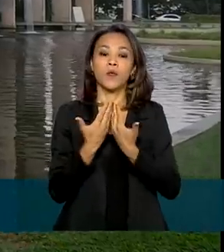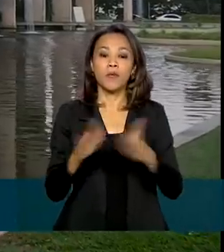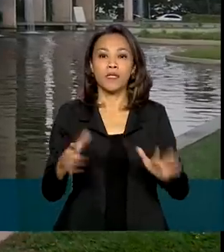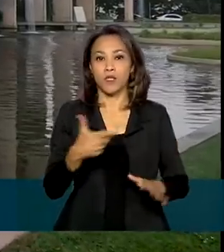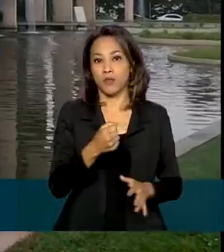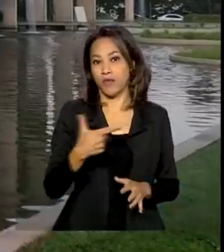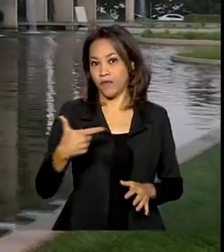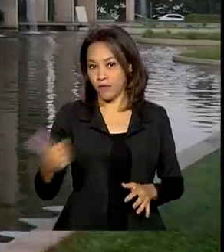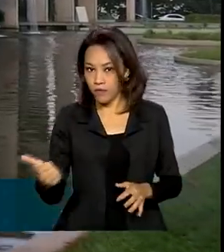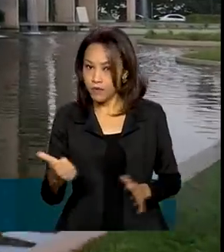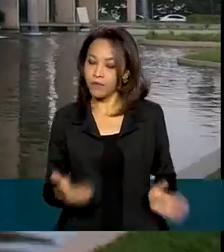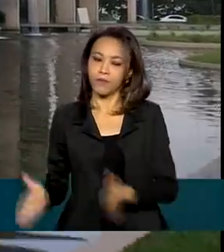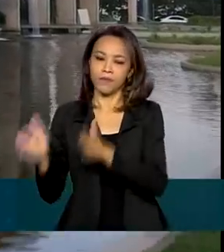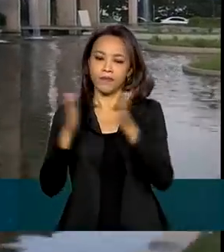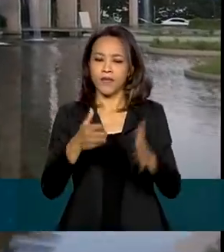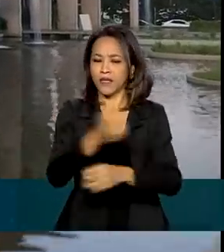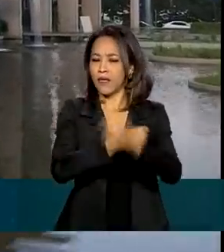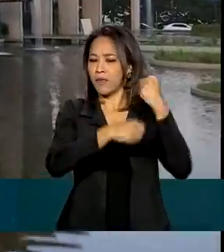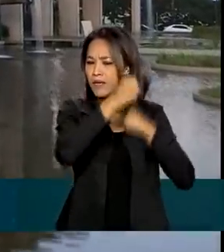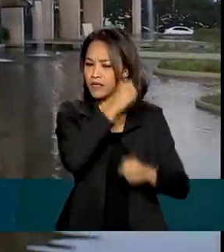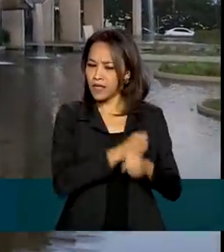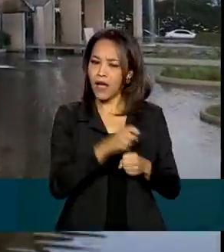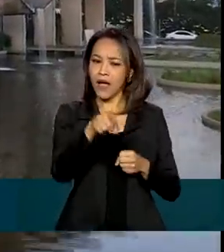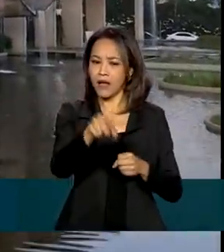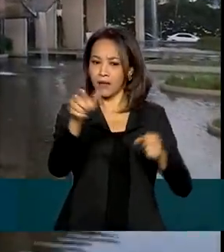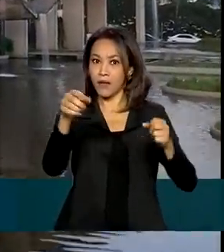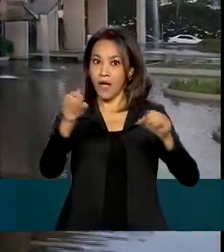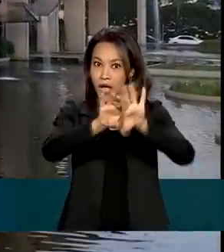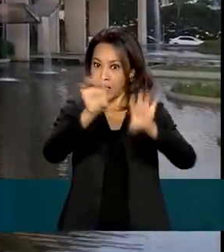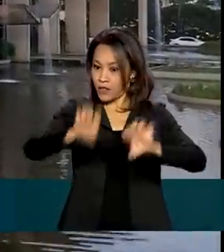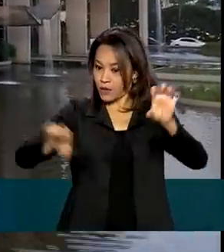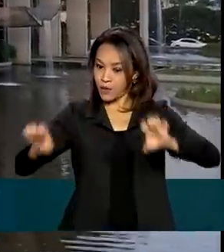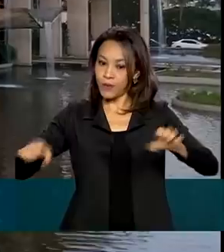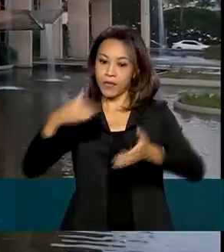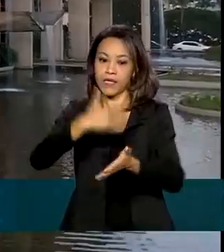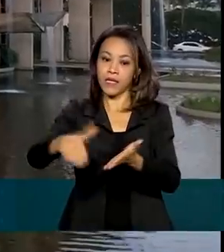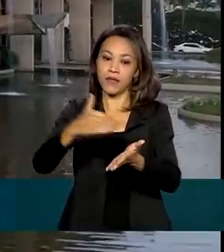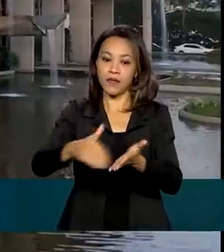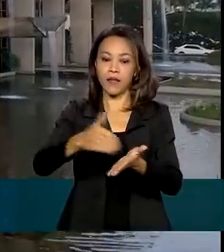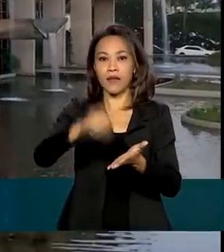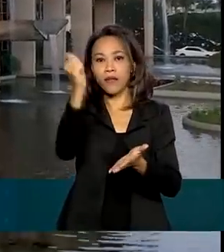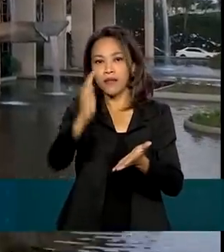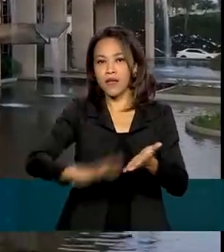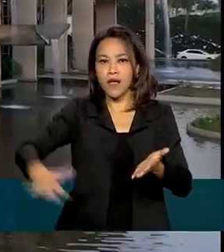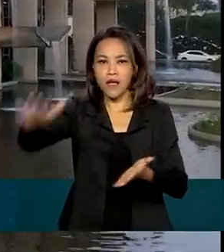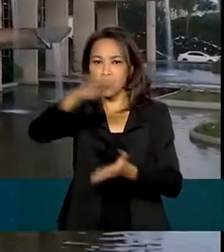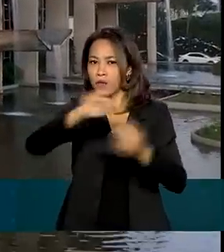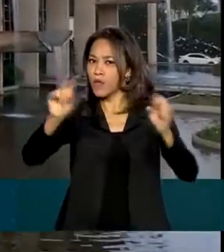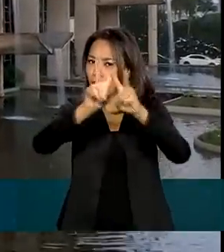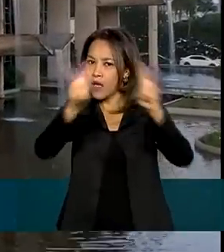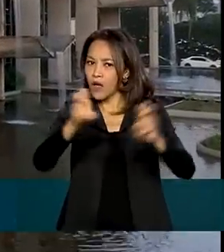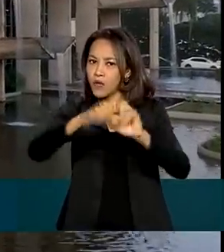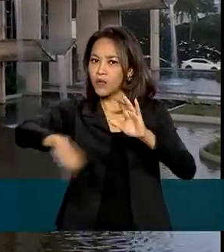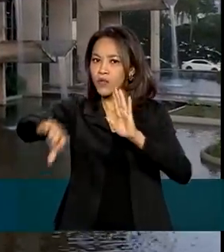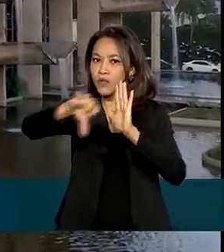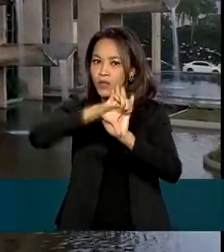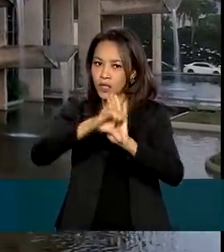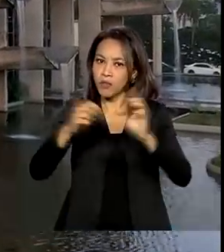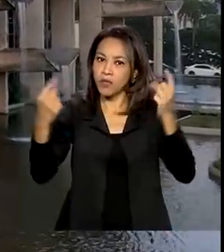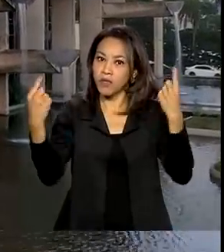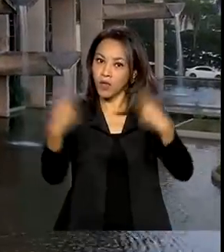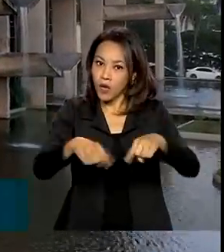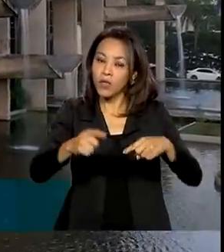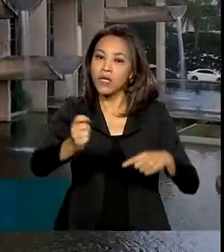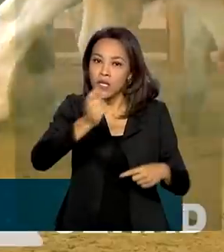Desde o ano passado, a estrutura da Secretaria Nacional de Políticas sobre Drogas do Ministério da Justiça e